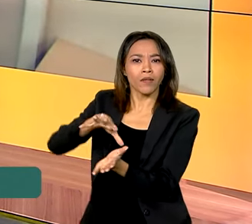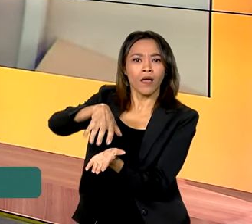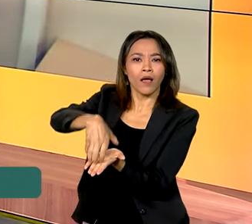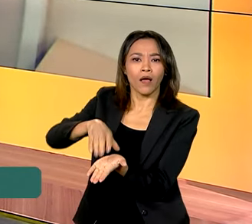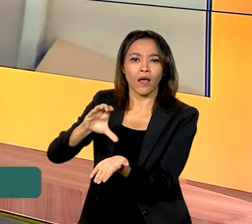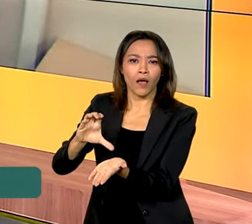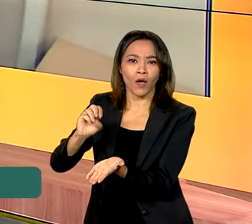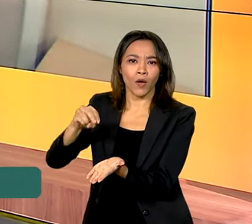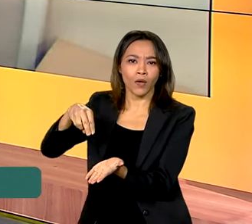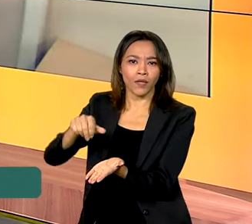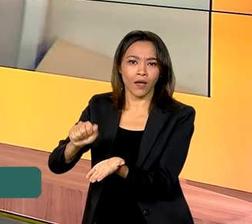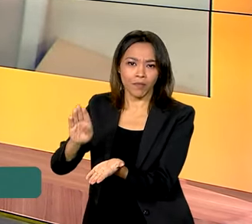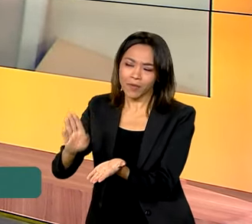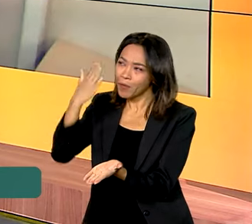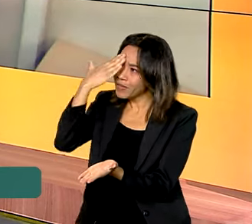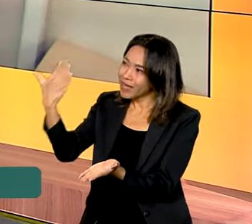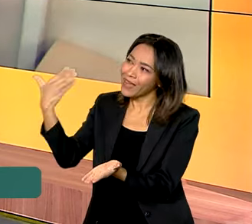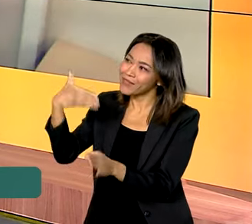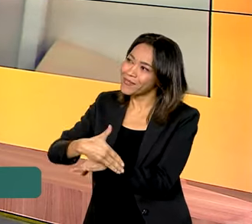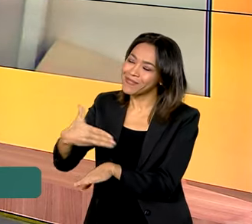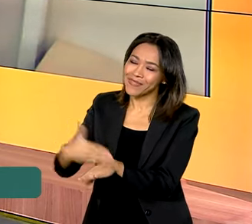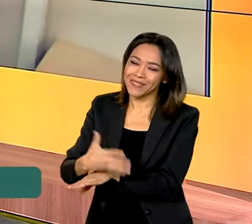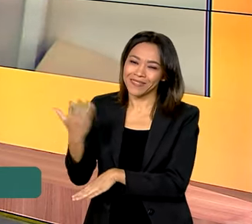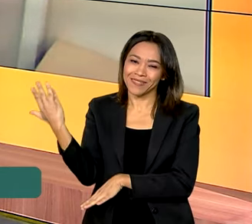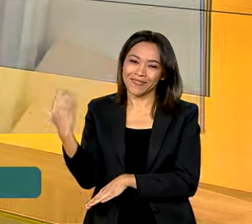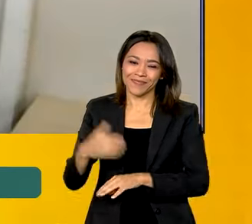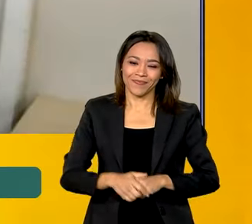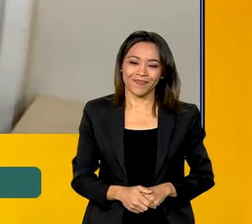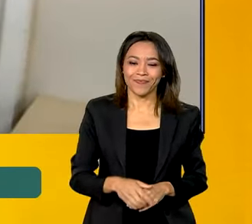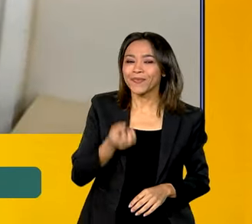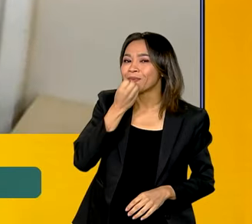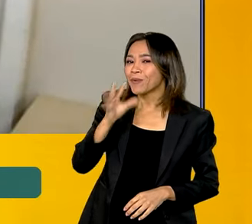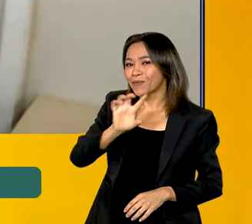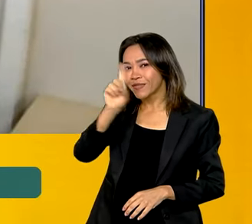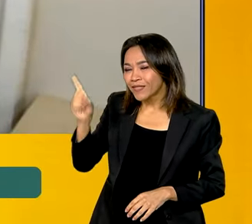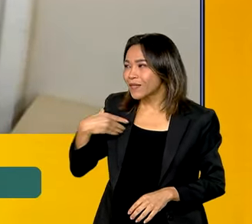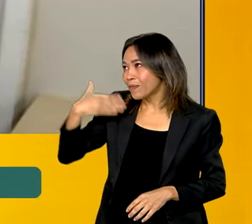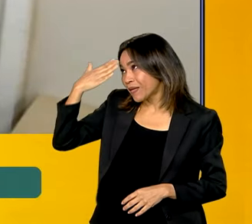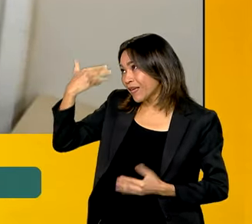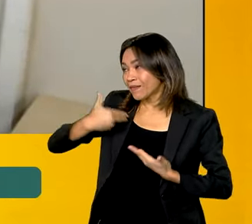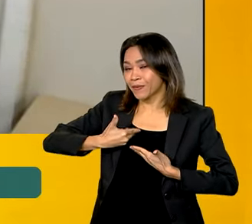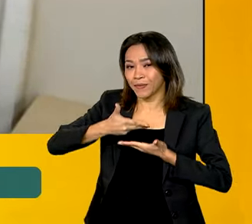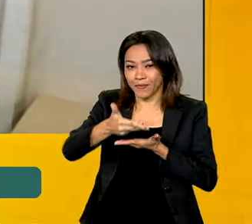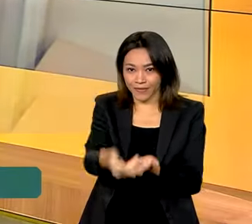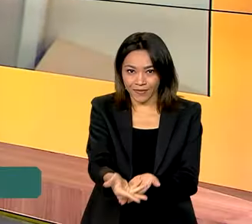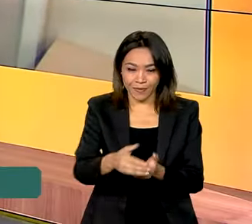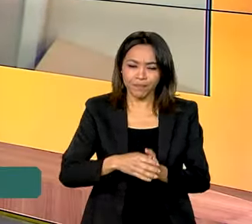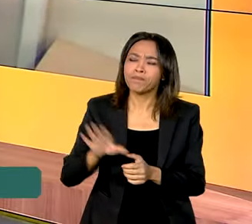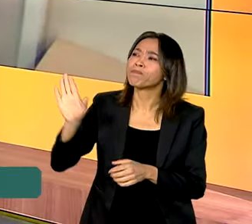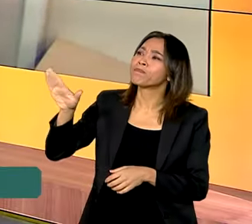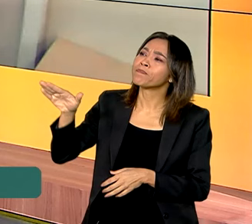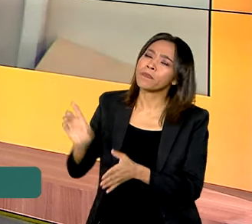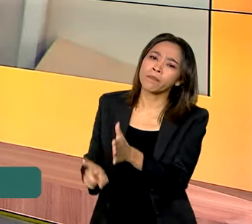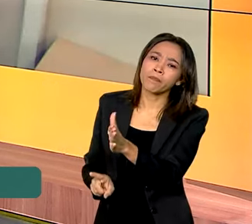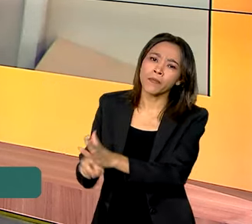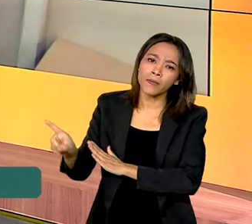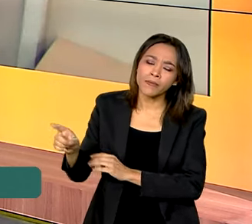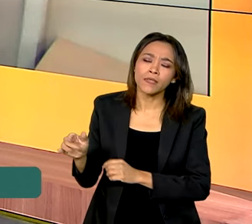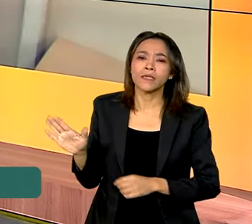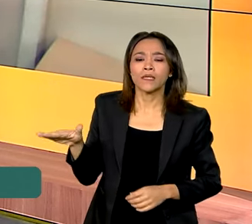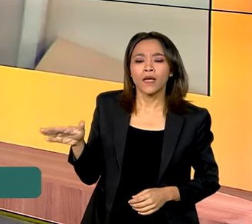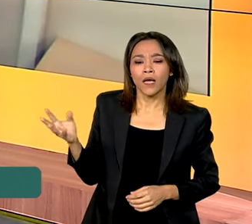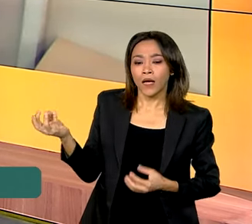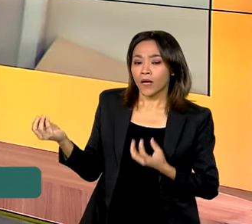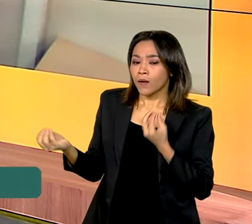Obrigada pela participação no programa. Bom dia, Vanessa. Obrigado pelo convite. Primeiro, que o senhor explicasse